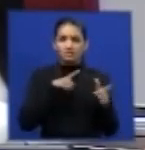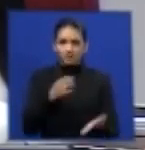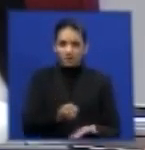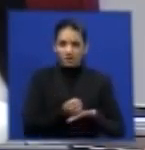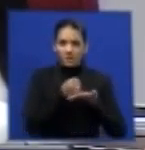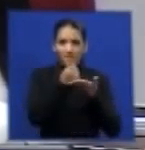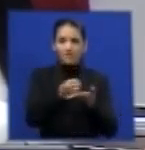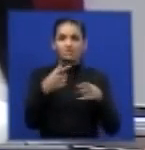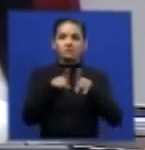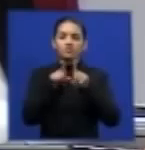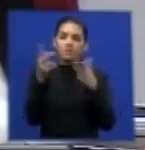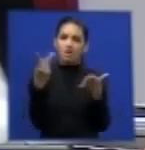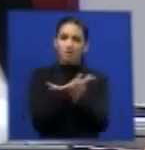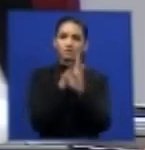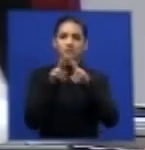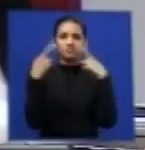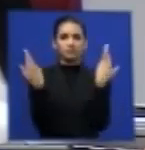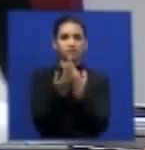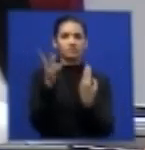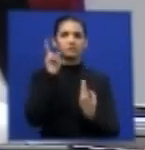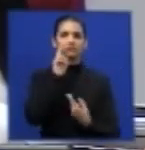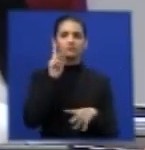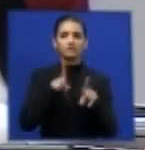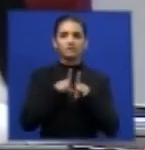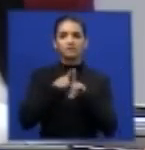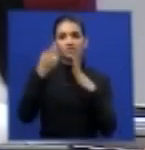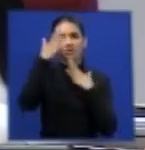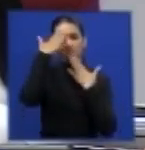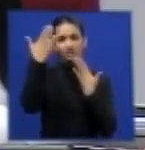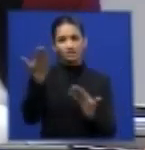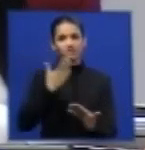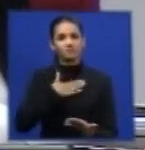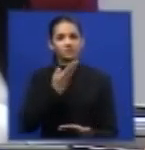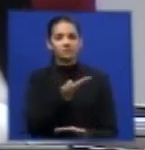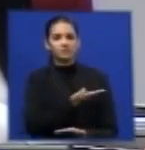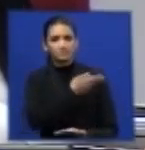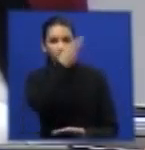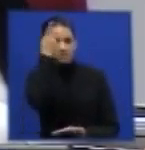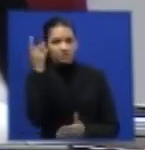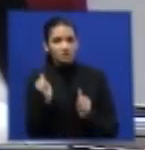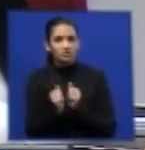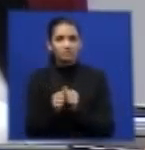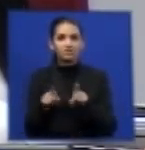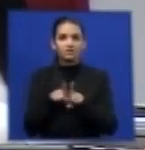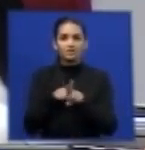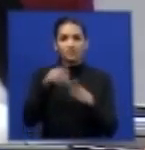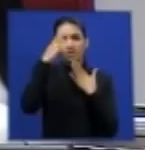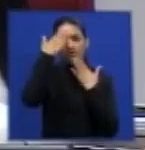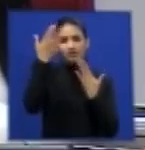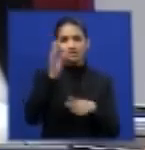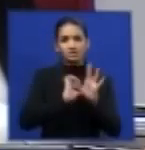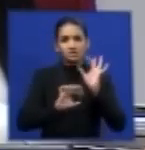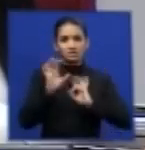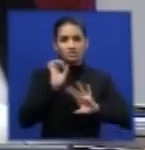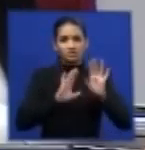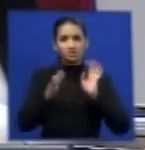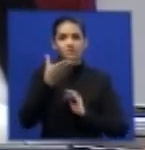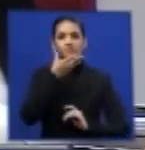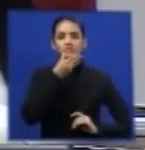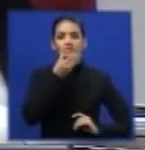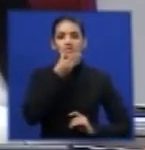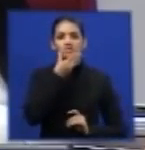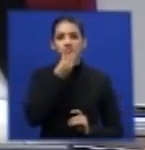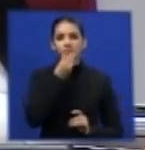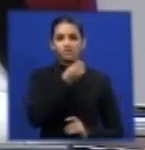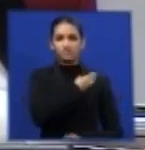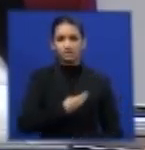ela pudesse se realizar agradeço também aos meus colegas e vou fazer um agradecimento especial ao ministro Carlos Brito que teve de sair